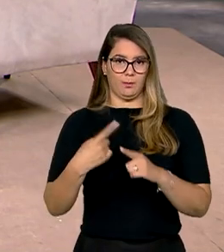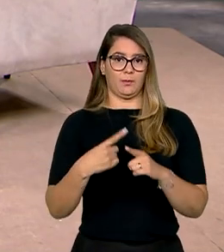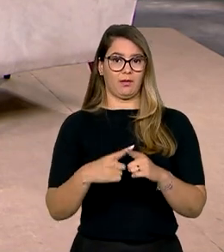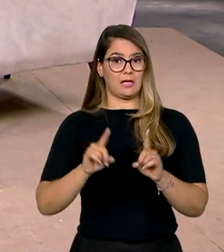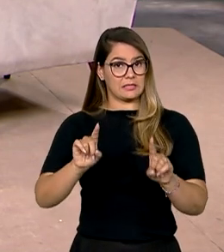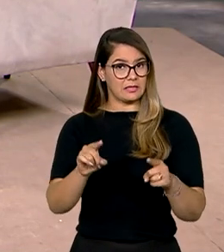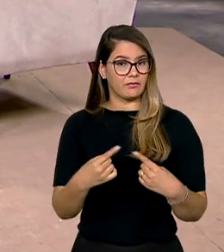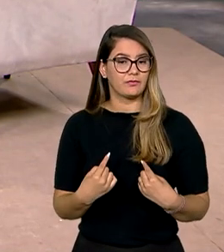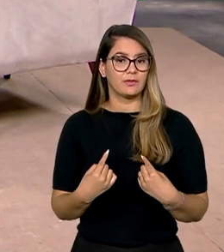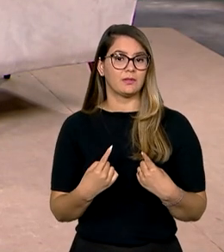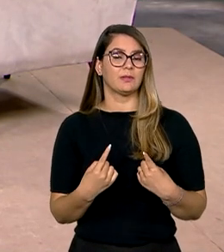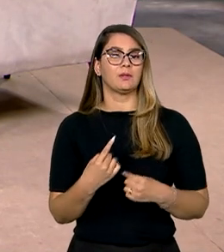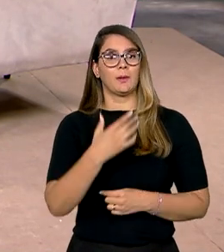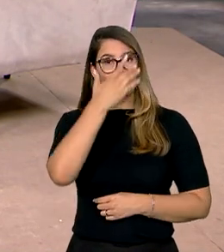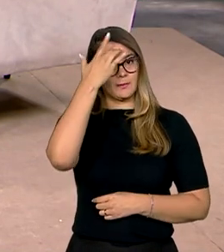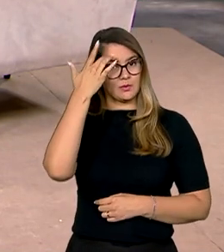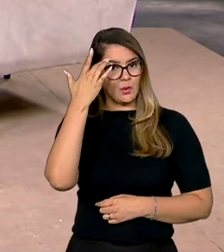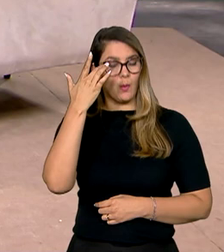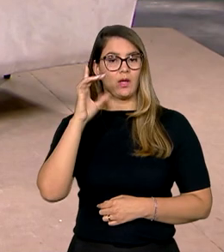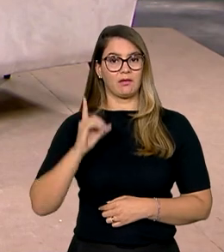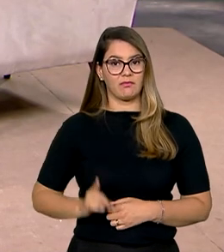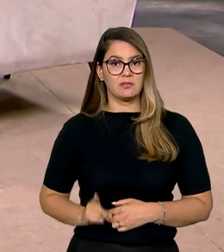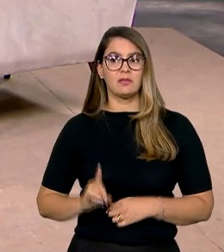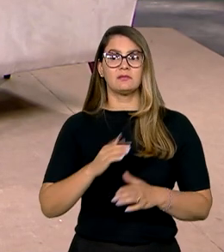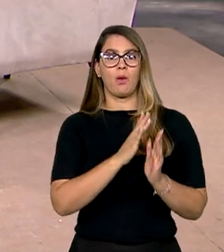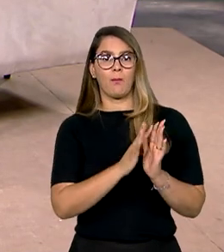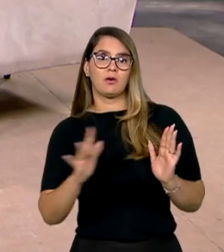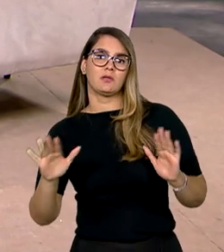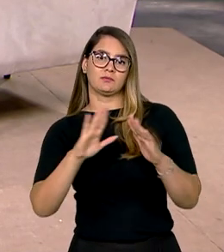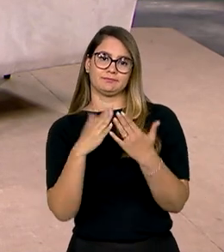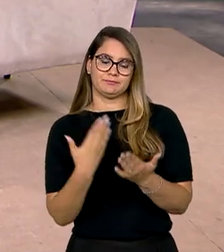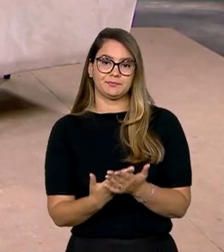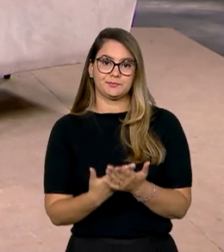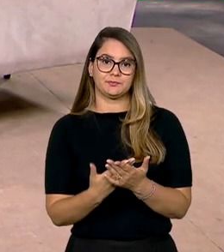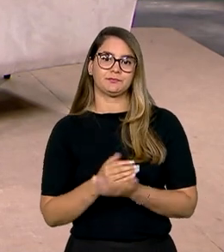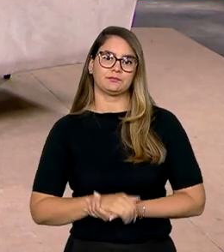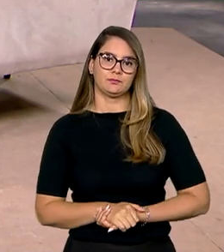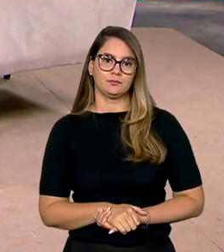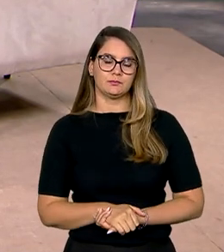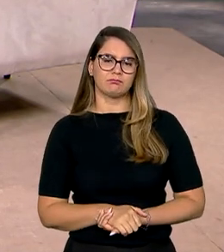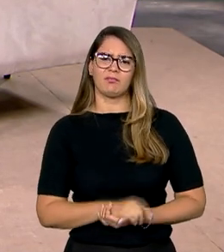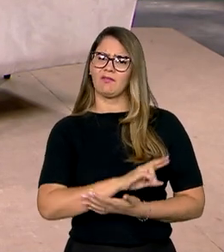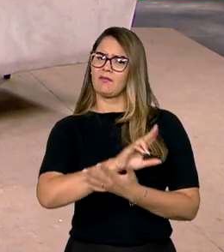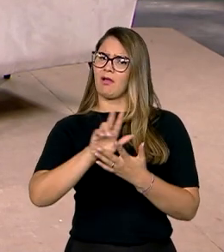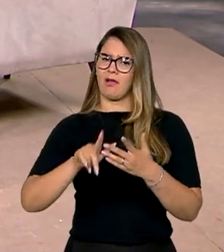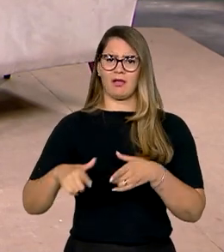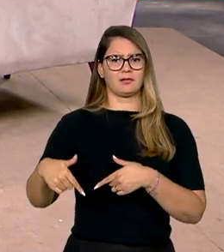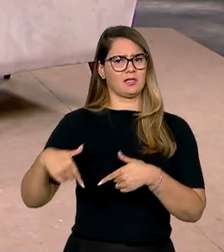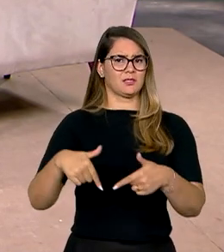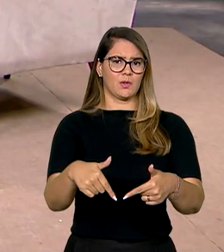desafios das pessoas com deficiência é o processo de escolarização. Então, essa... são muitas as ações